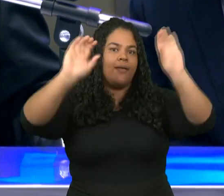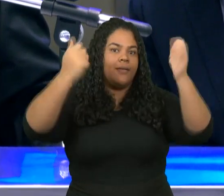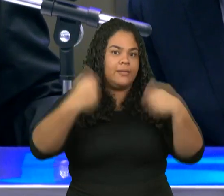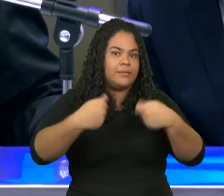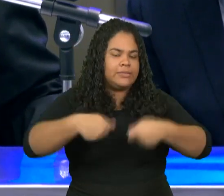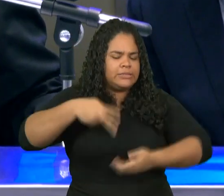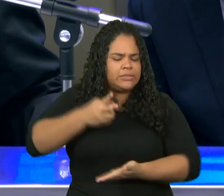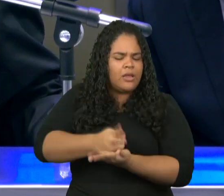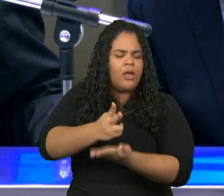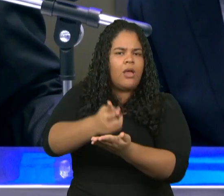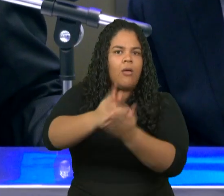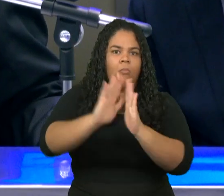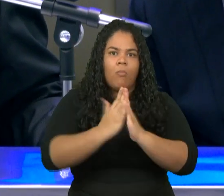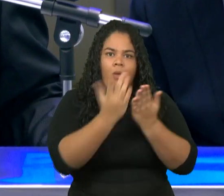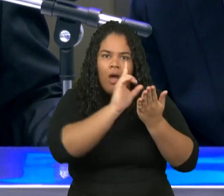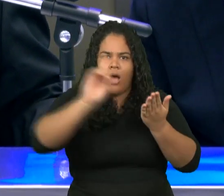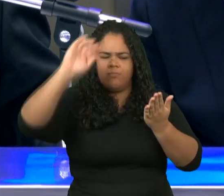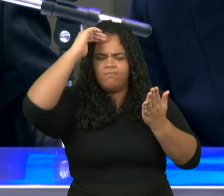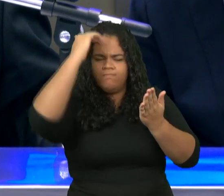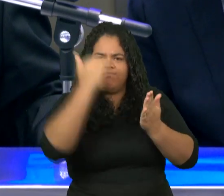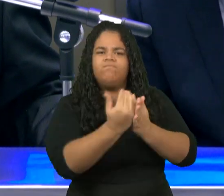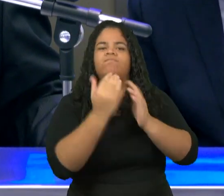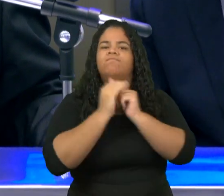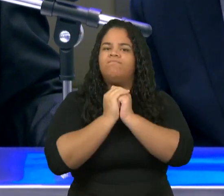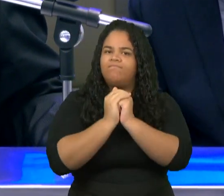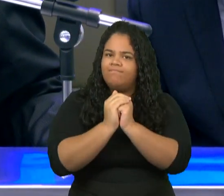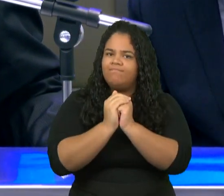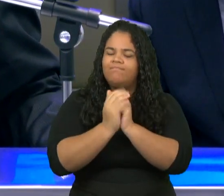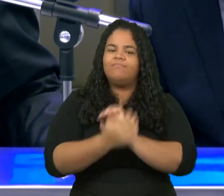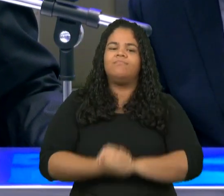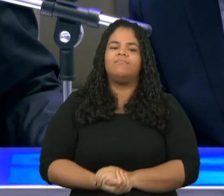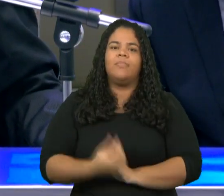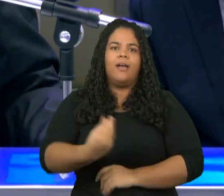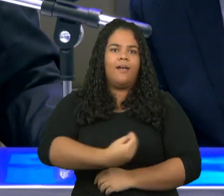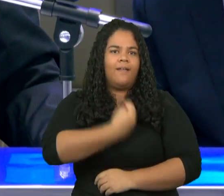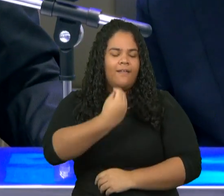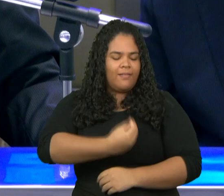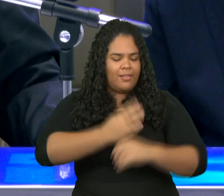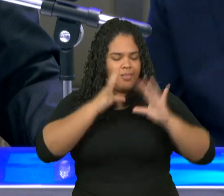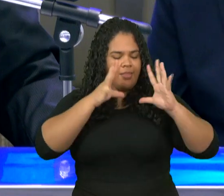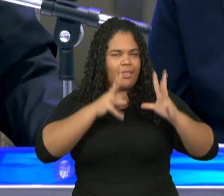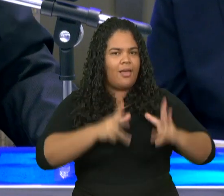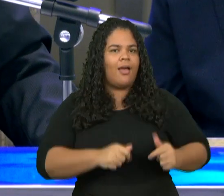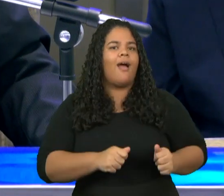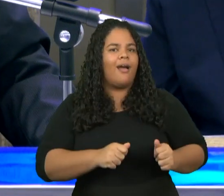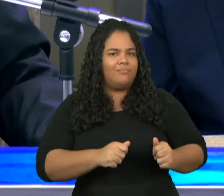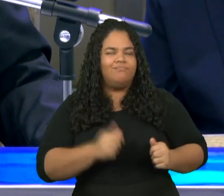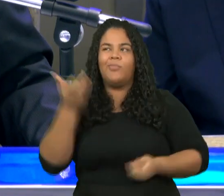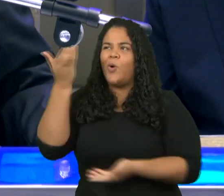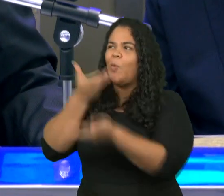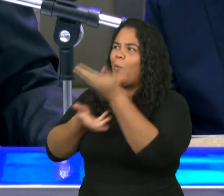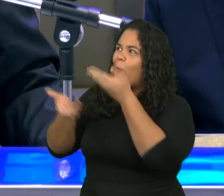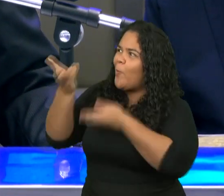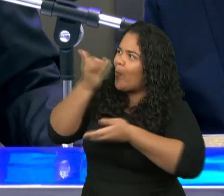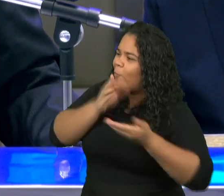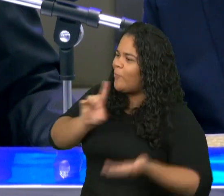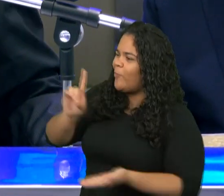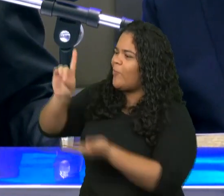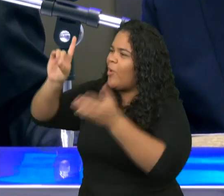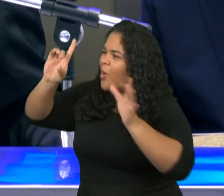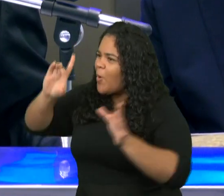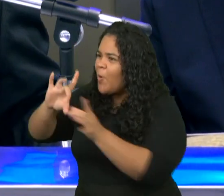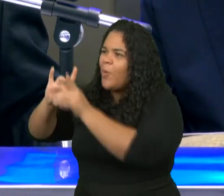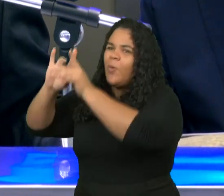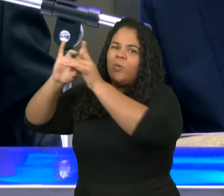pela palavra amém irmãos vive em santidade vive em comunhão e o